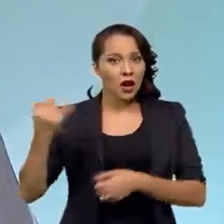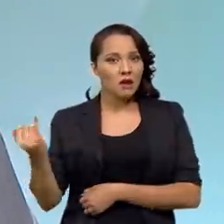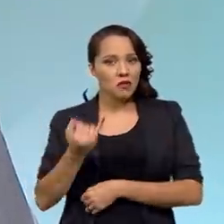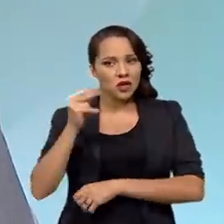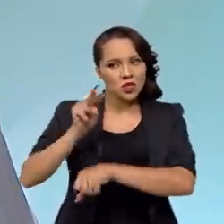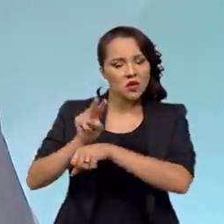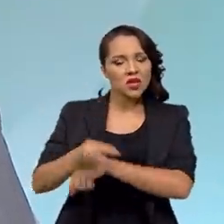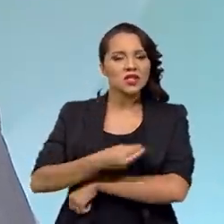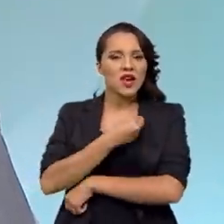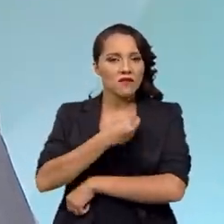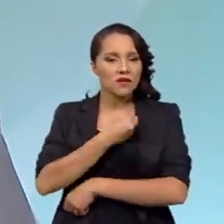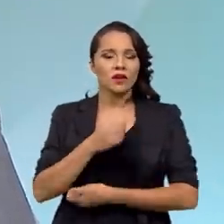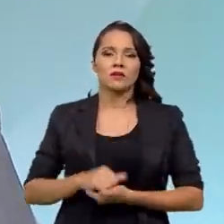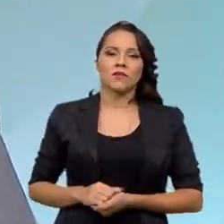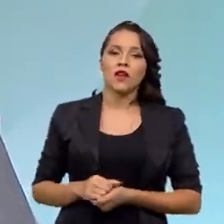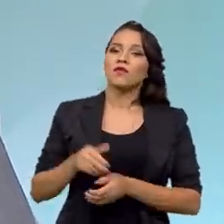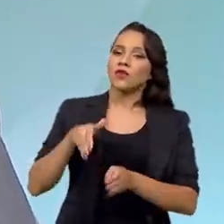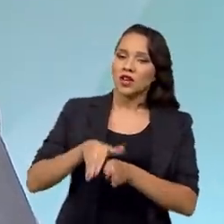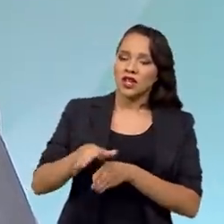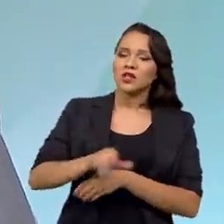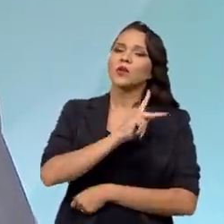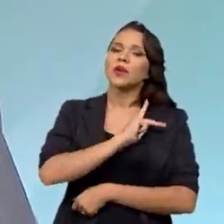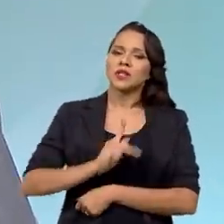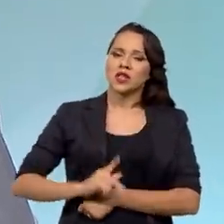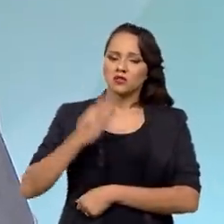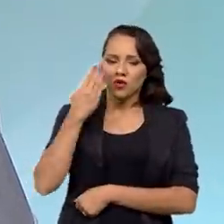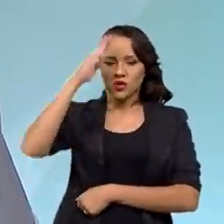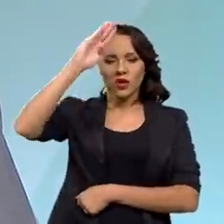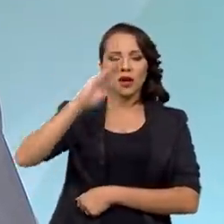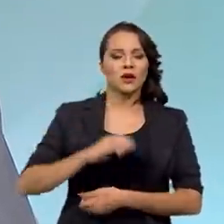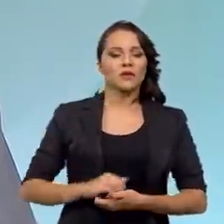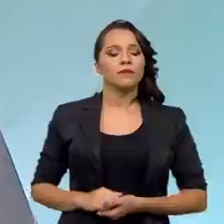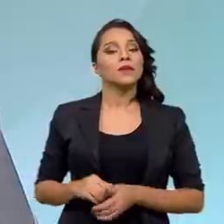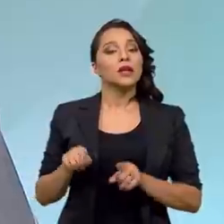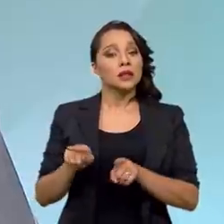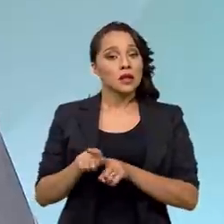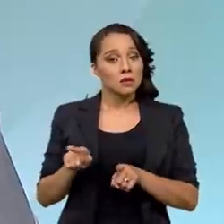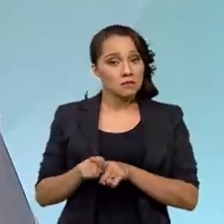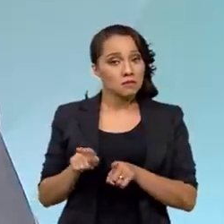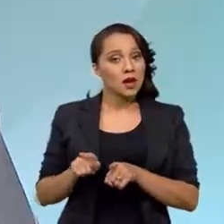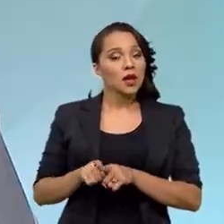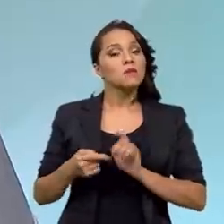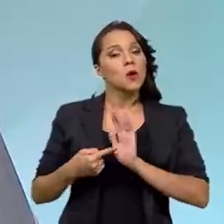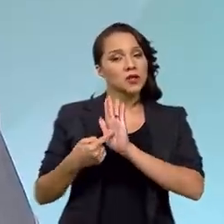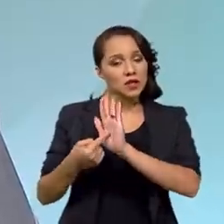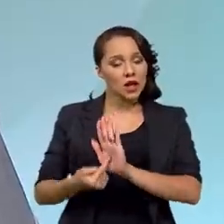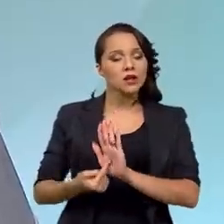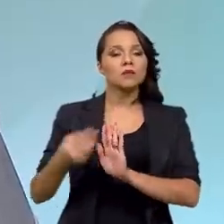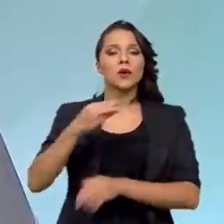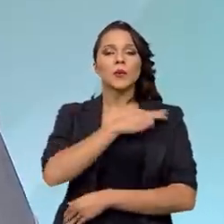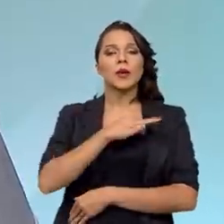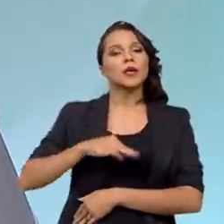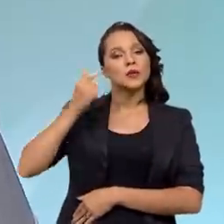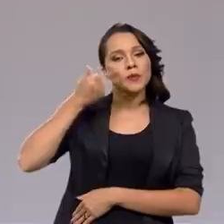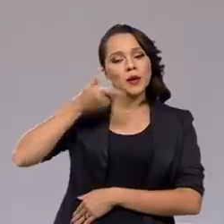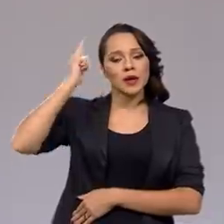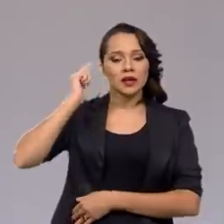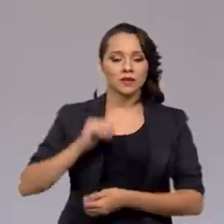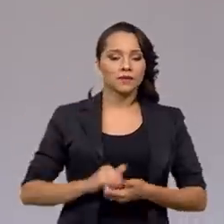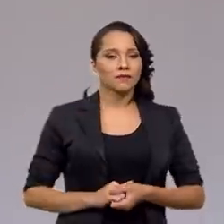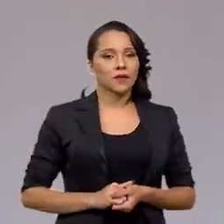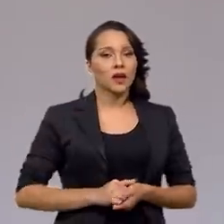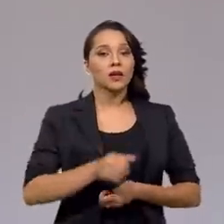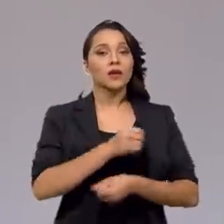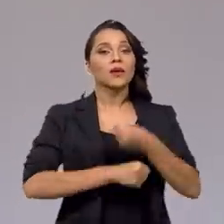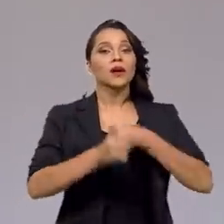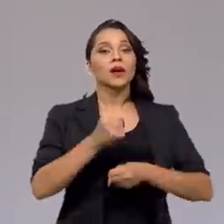a vida. A orientação do presidente Jair Bolsonaro é estressada pelo ministro Paulo Guedes. 2022,